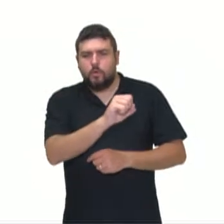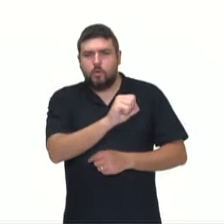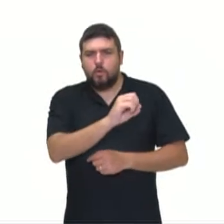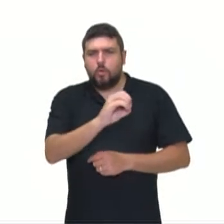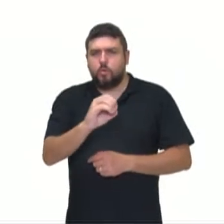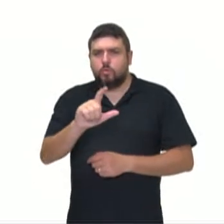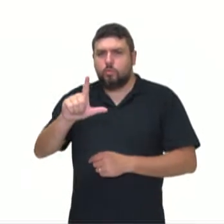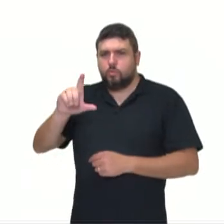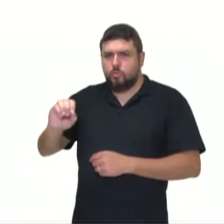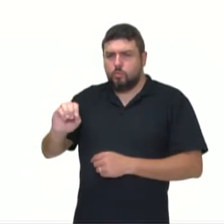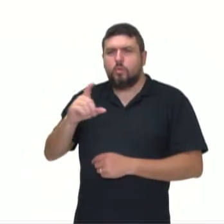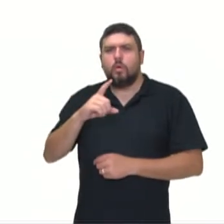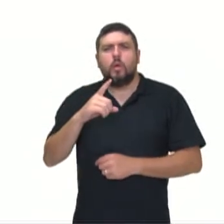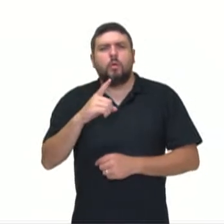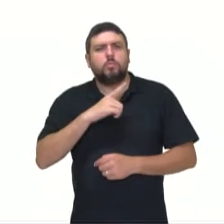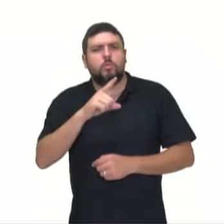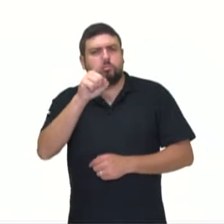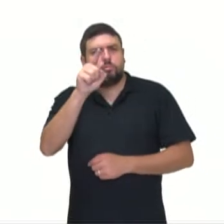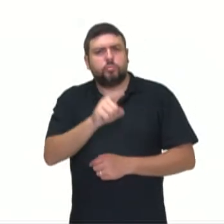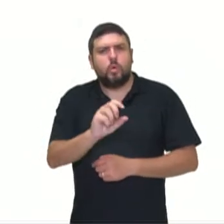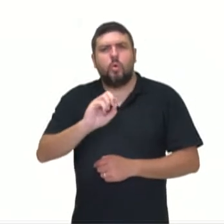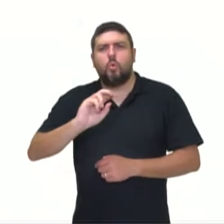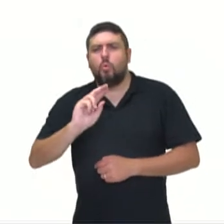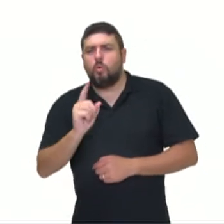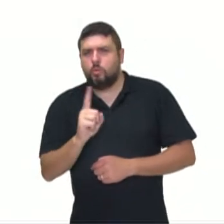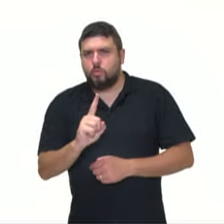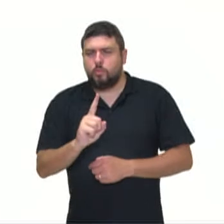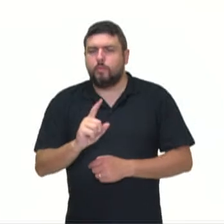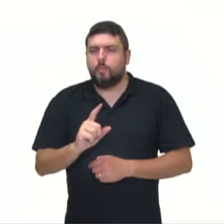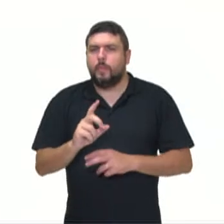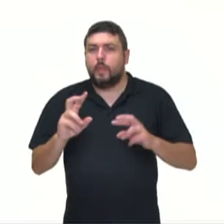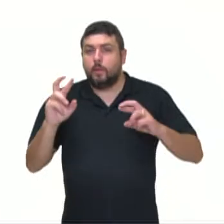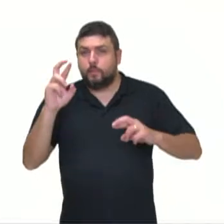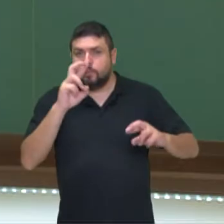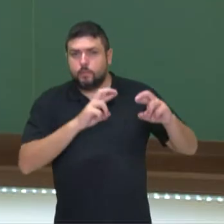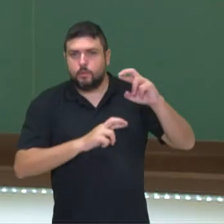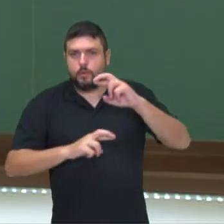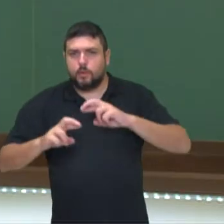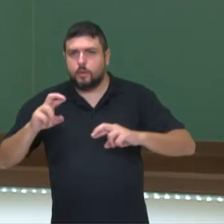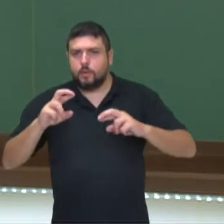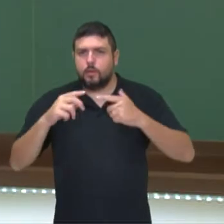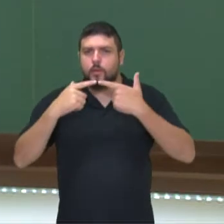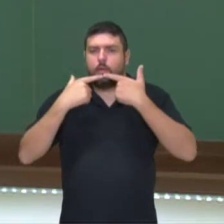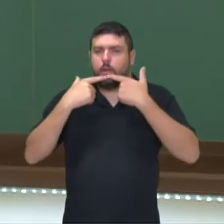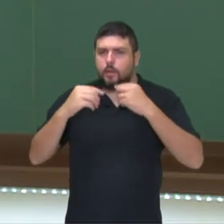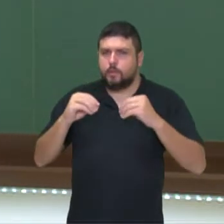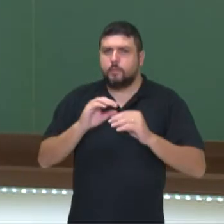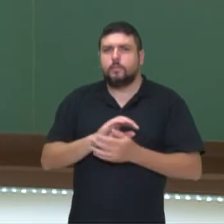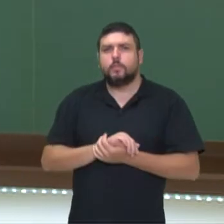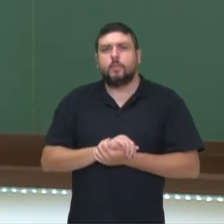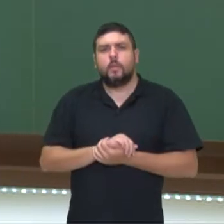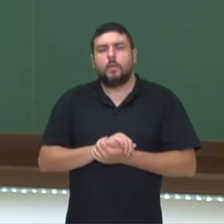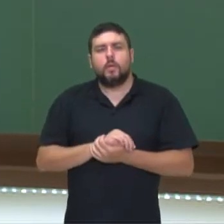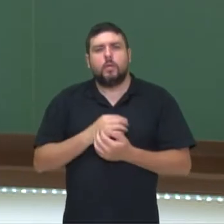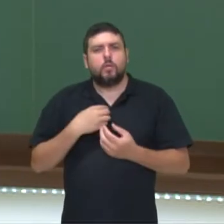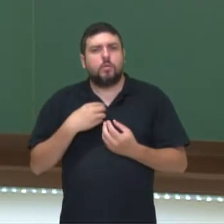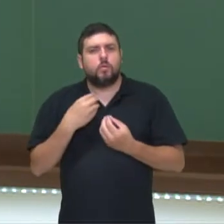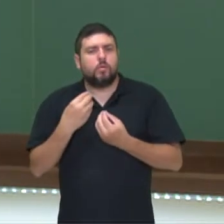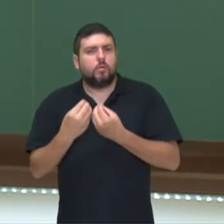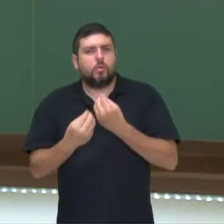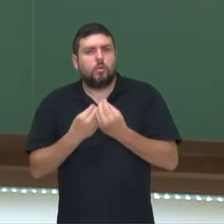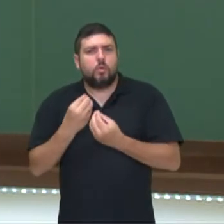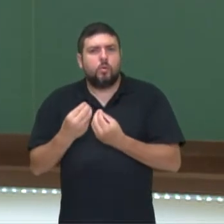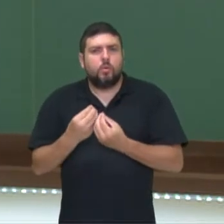analisar la lengua. Vejam que importante, gente, usar o Twitter, né, como um modelo de